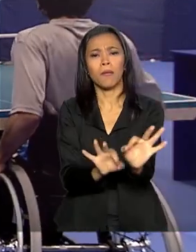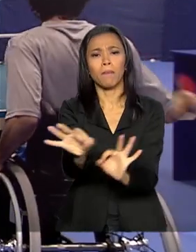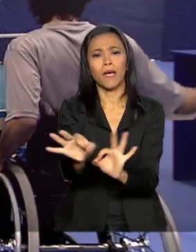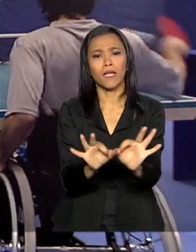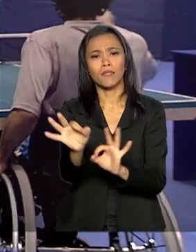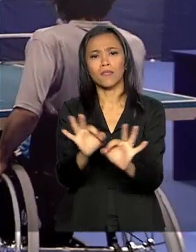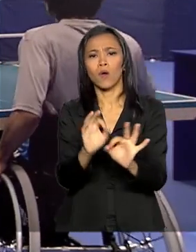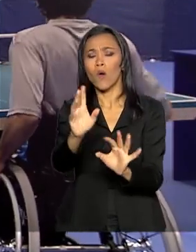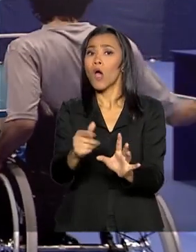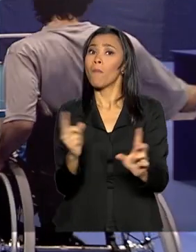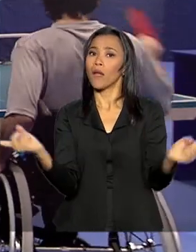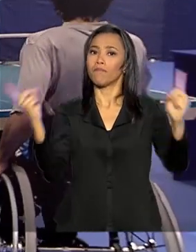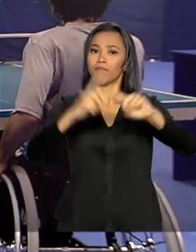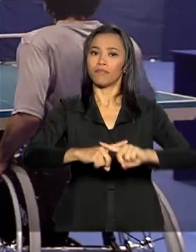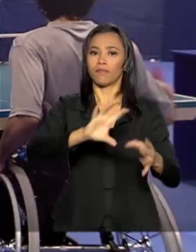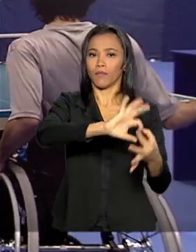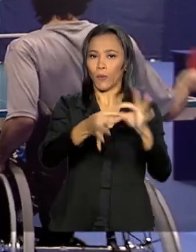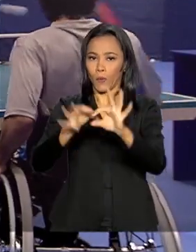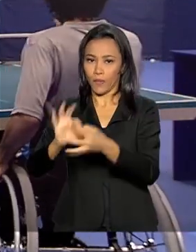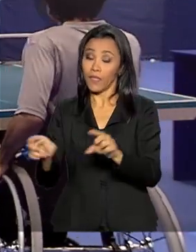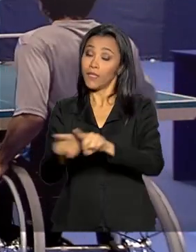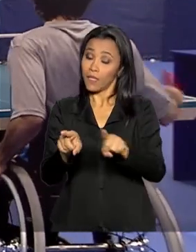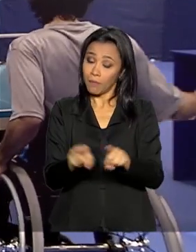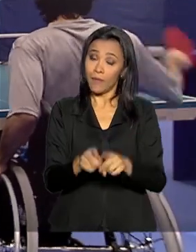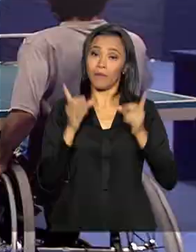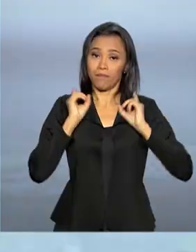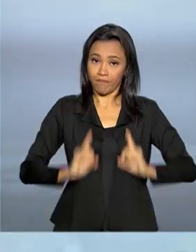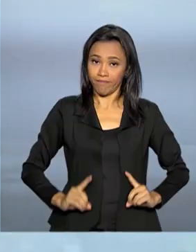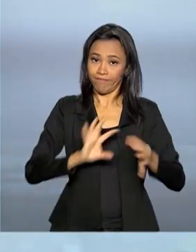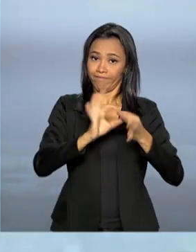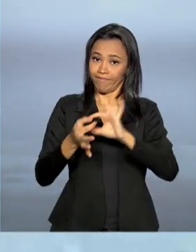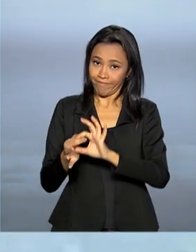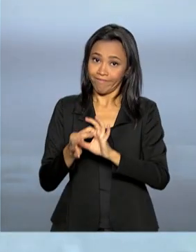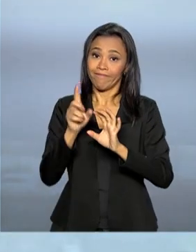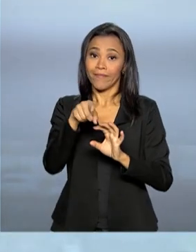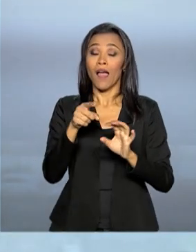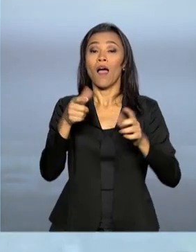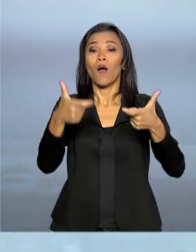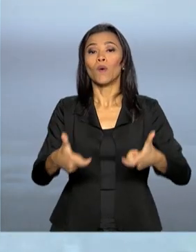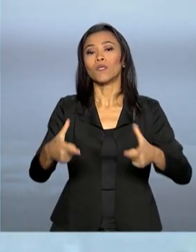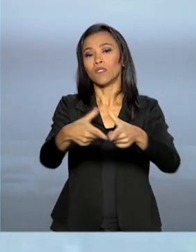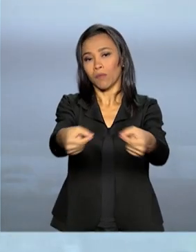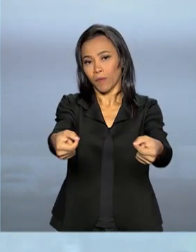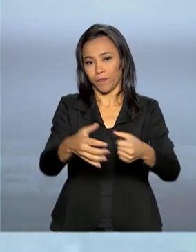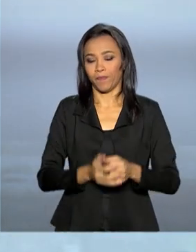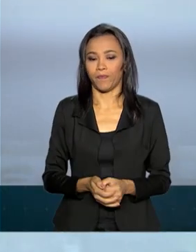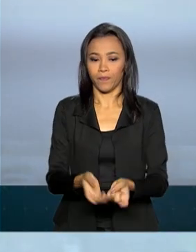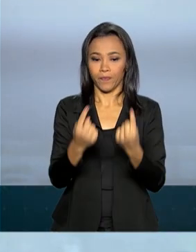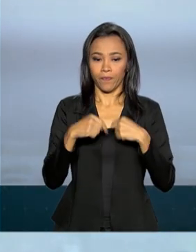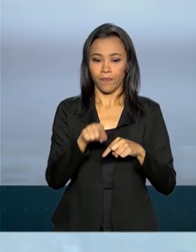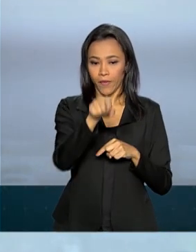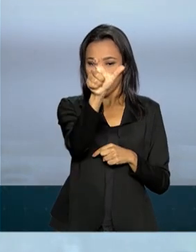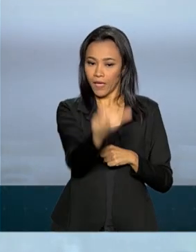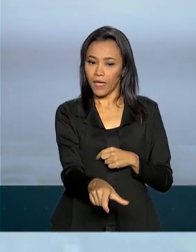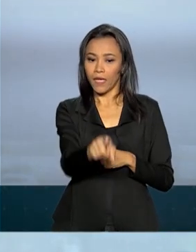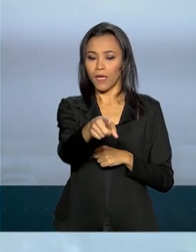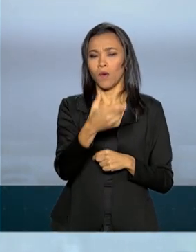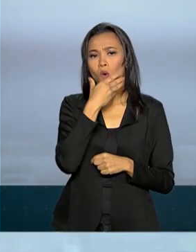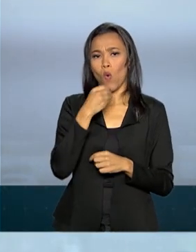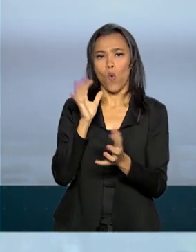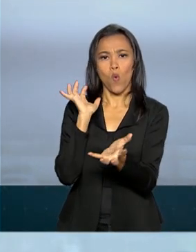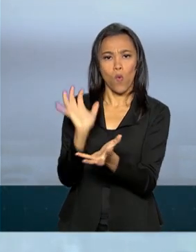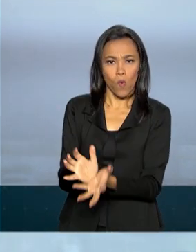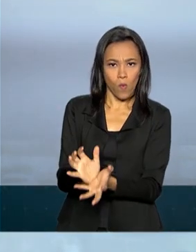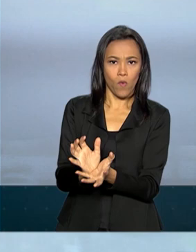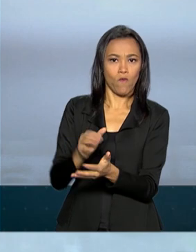os Jogos Olímpicos e Paralímpicos de Tóquio no ano que vem. Na Rio 2016, só a medalha do futebol masculino, por exemplo,